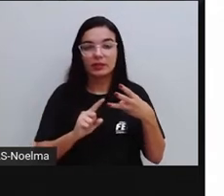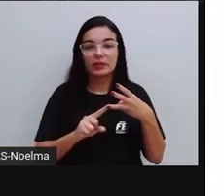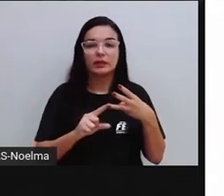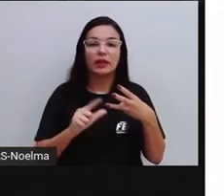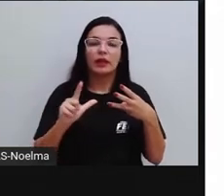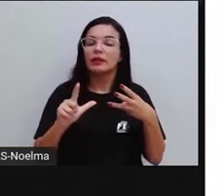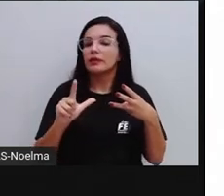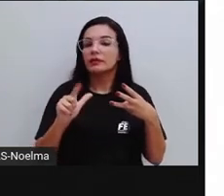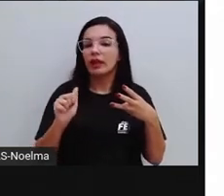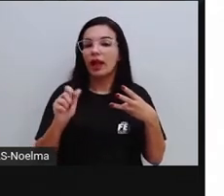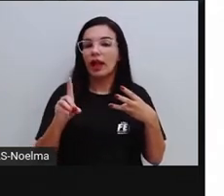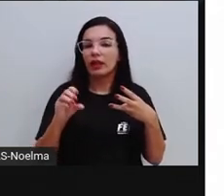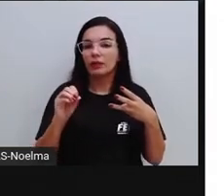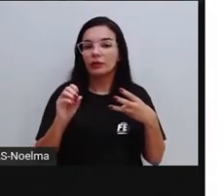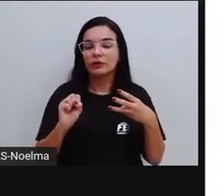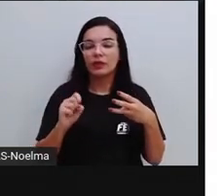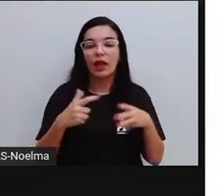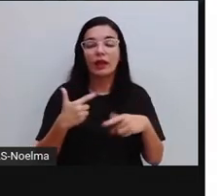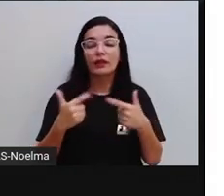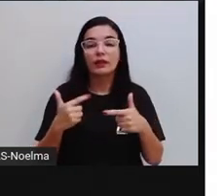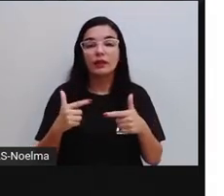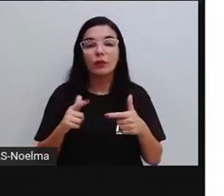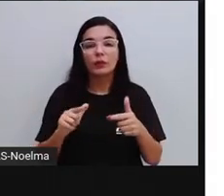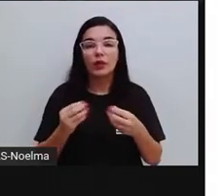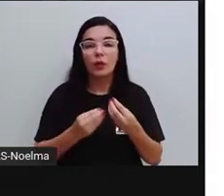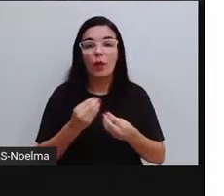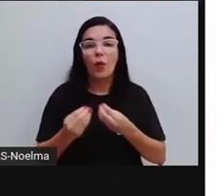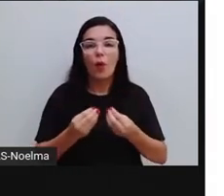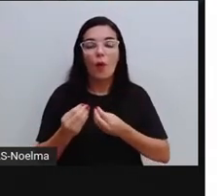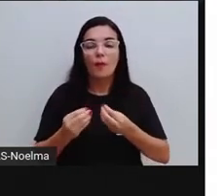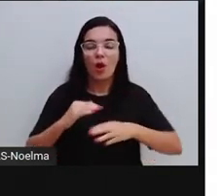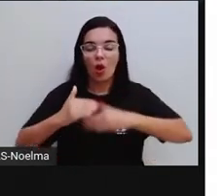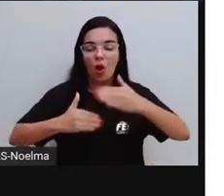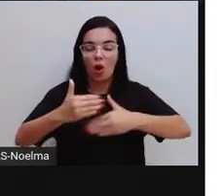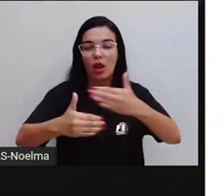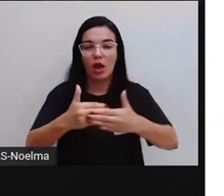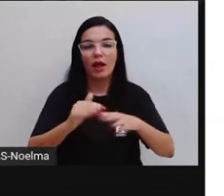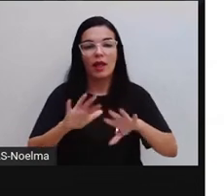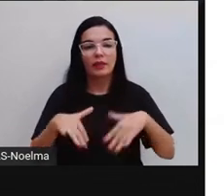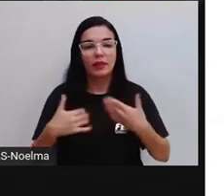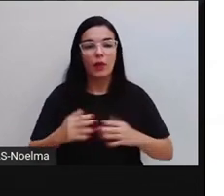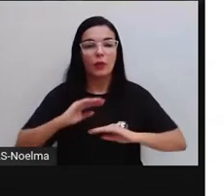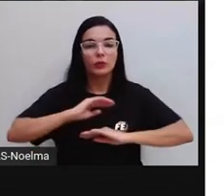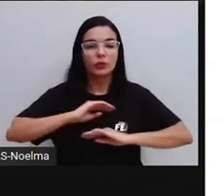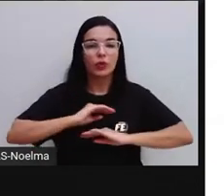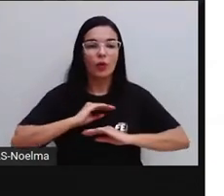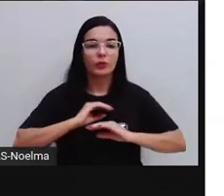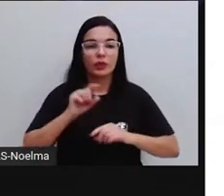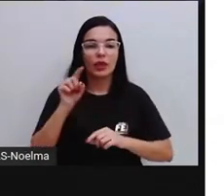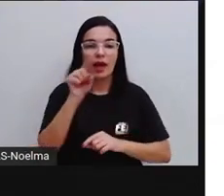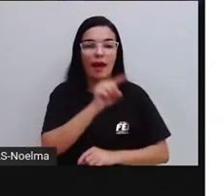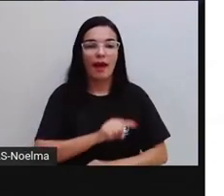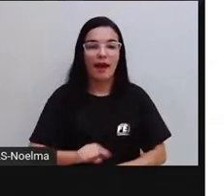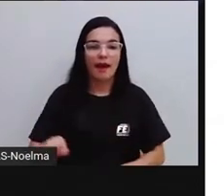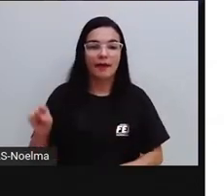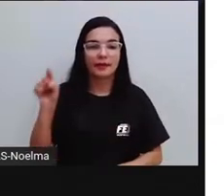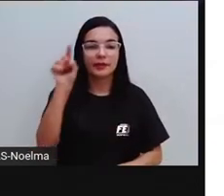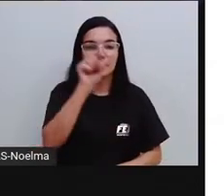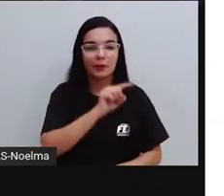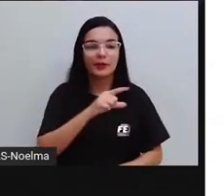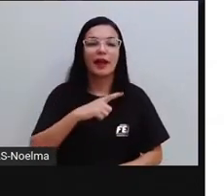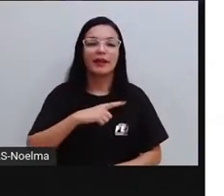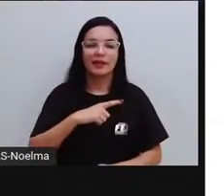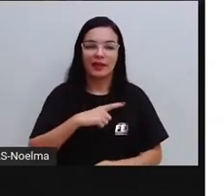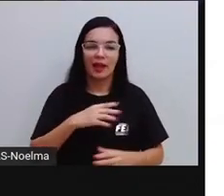possuir alguma superfície arredondada, que vai dar o movimento